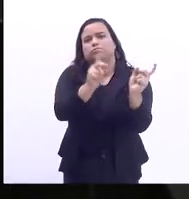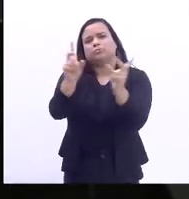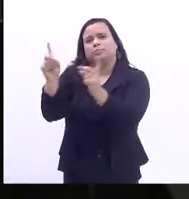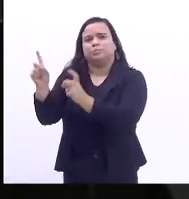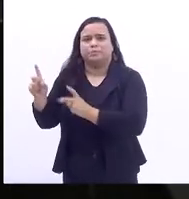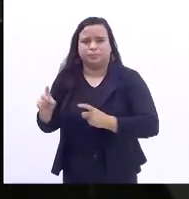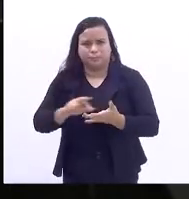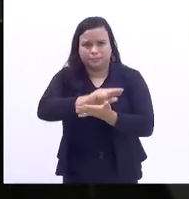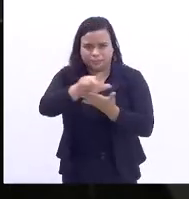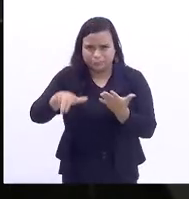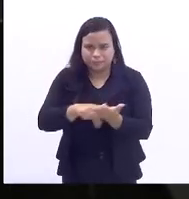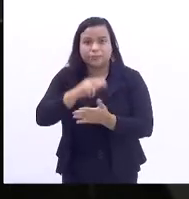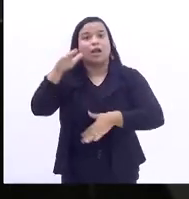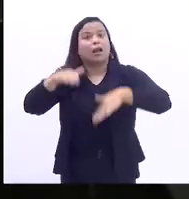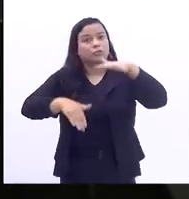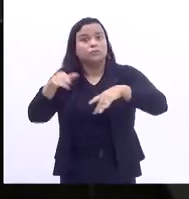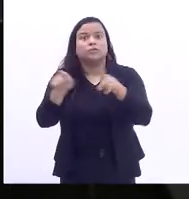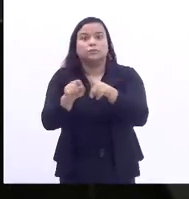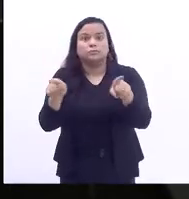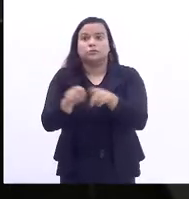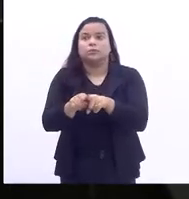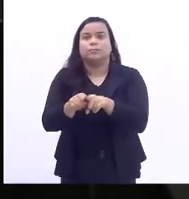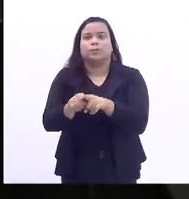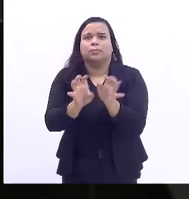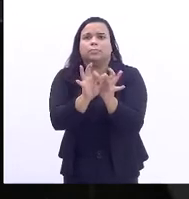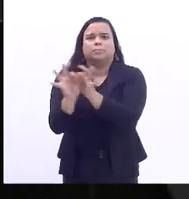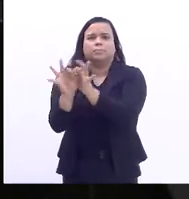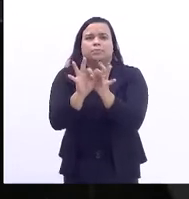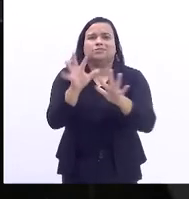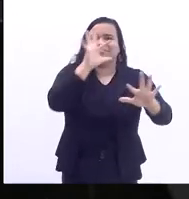e, às vezes, até da conjugação dos mesmos.